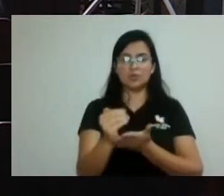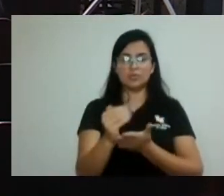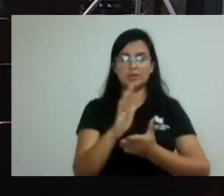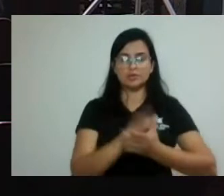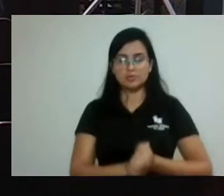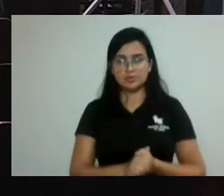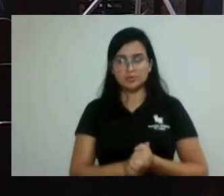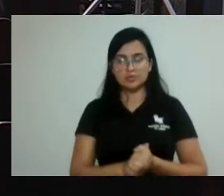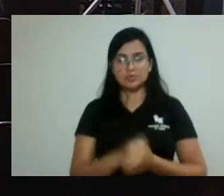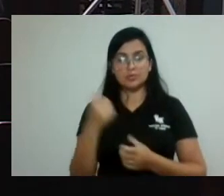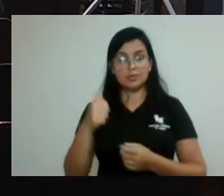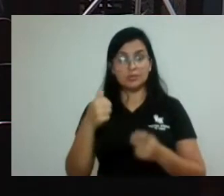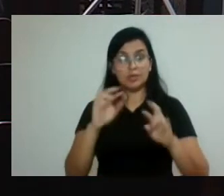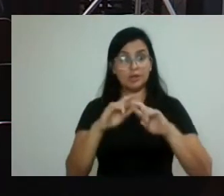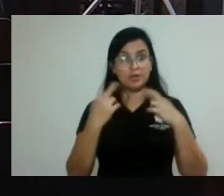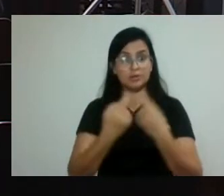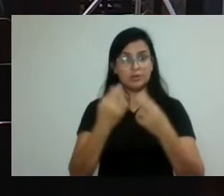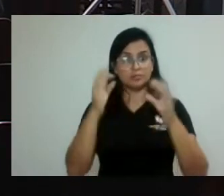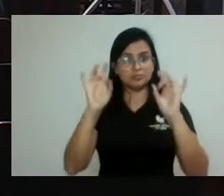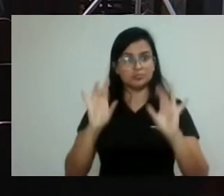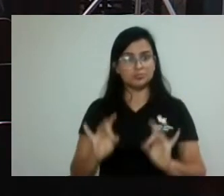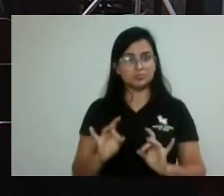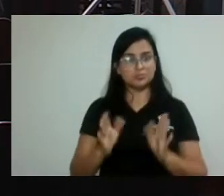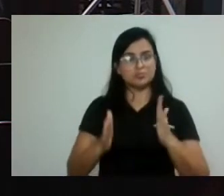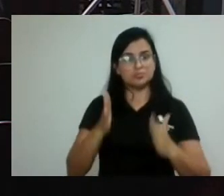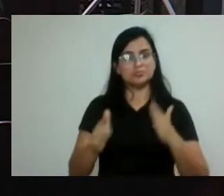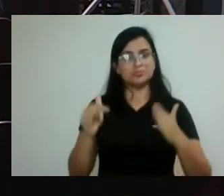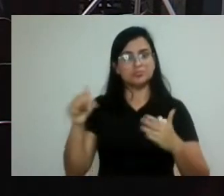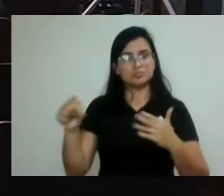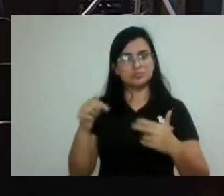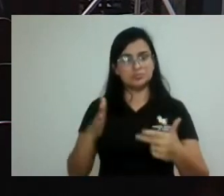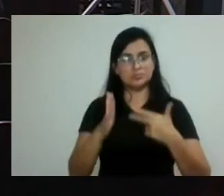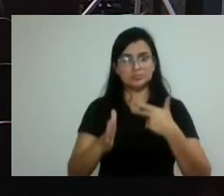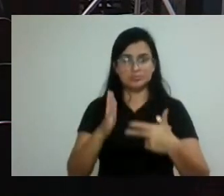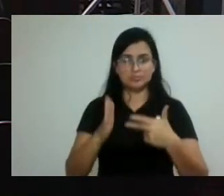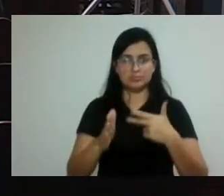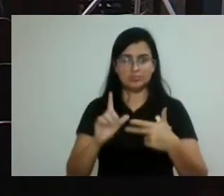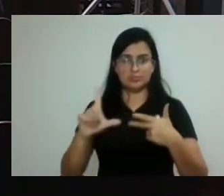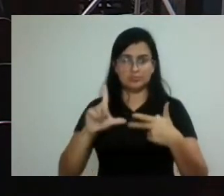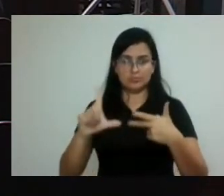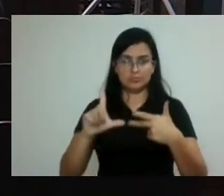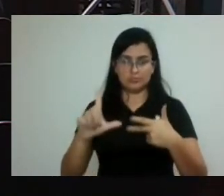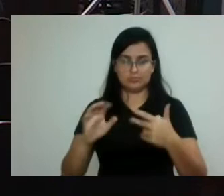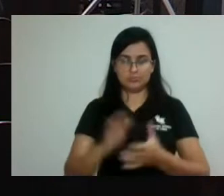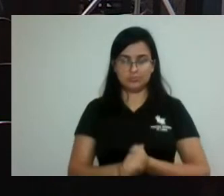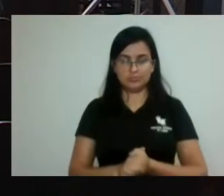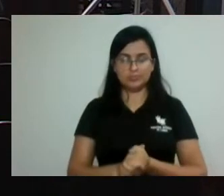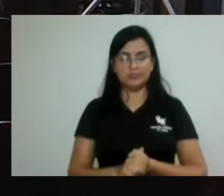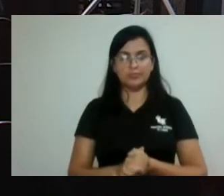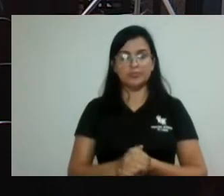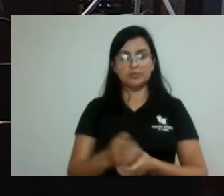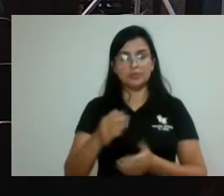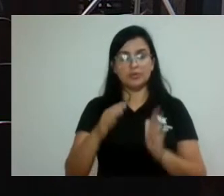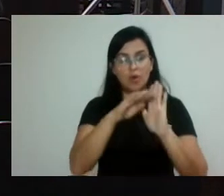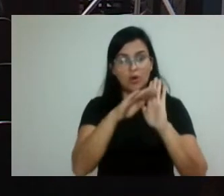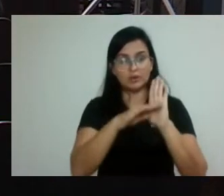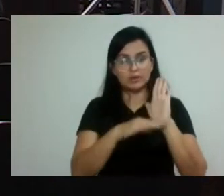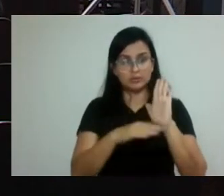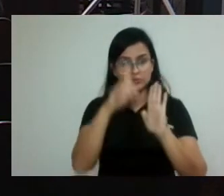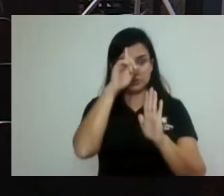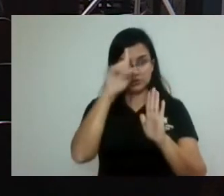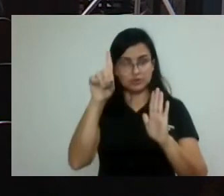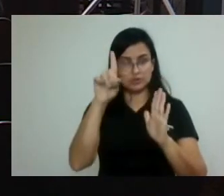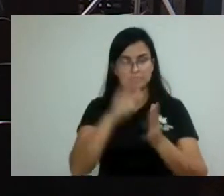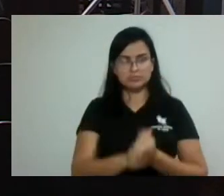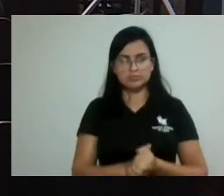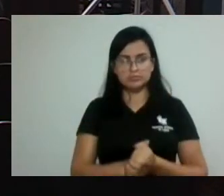extraordinária do sétimo período legislativo. Vamos à ordem do dia. Aliás, é a